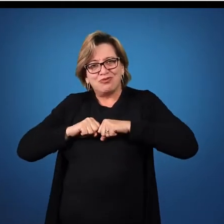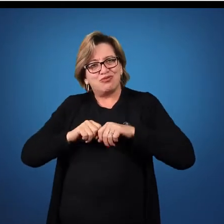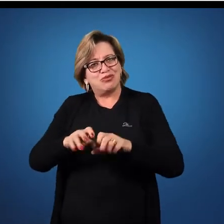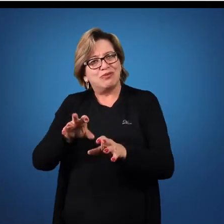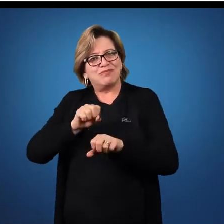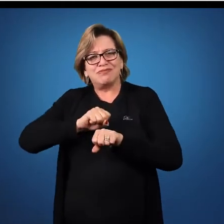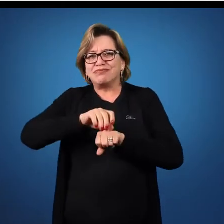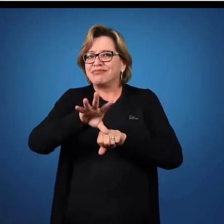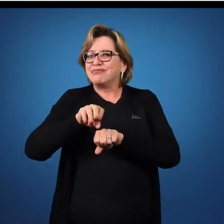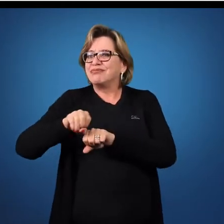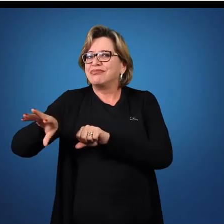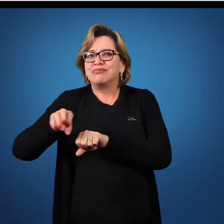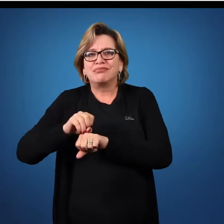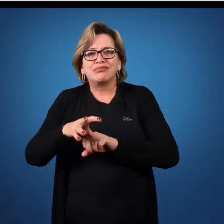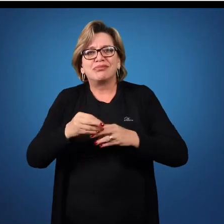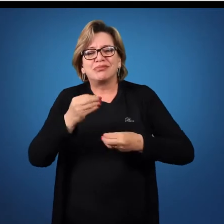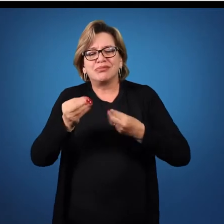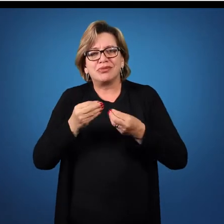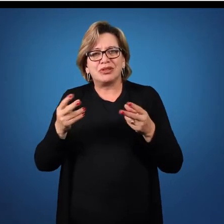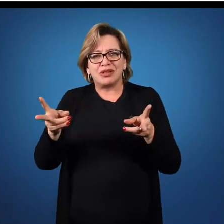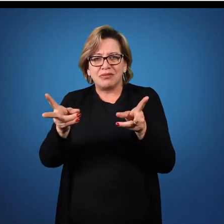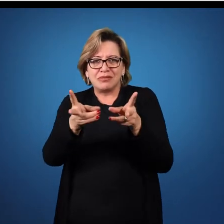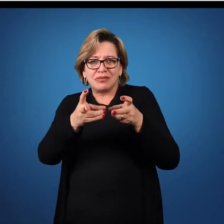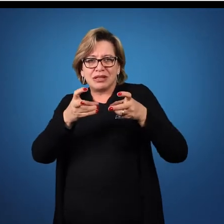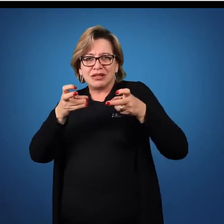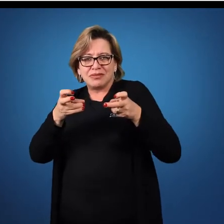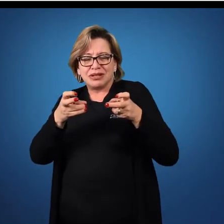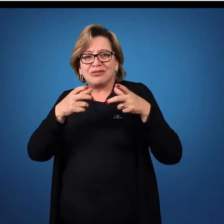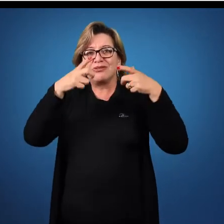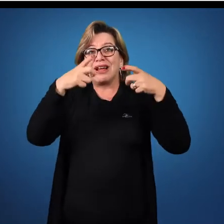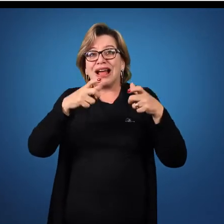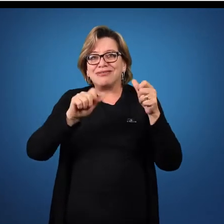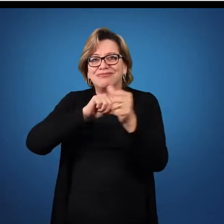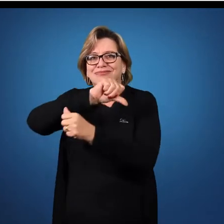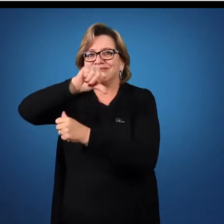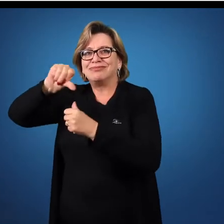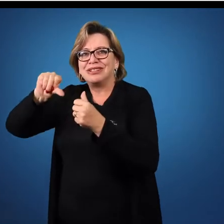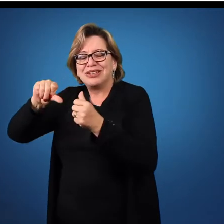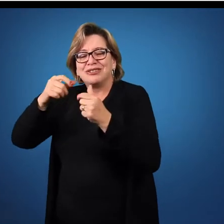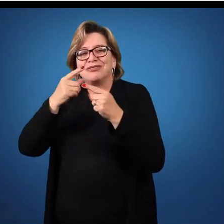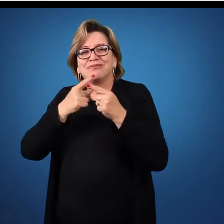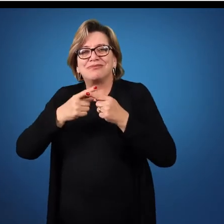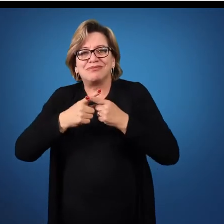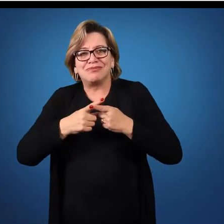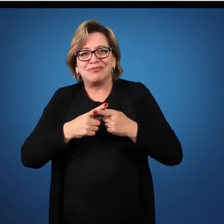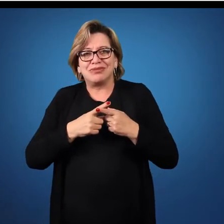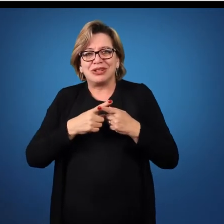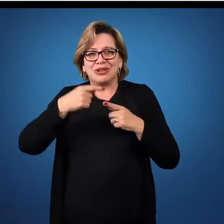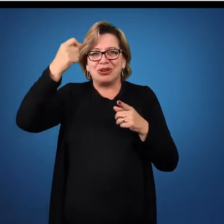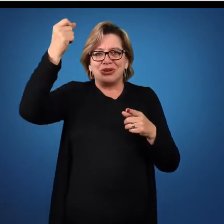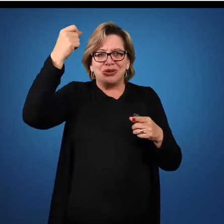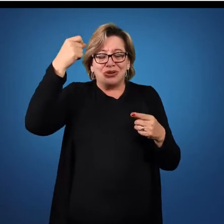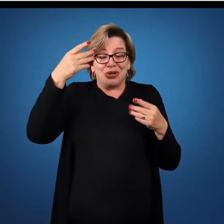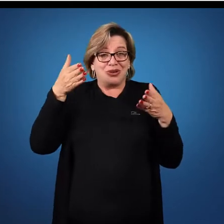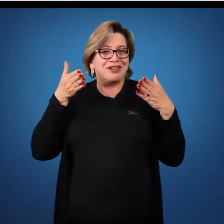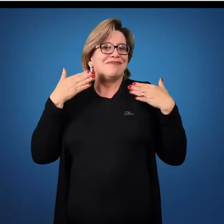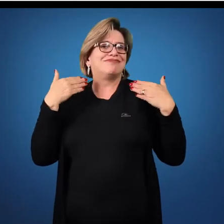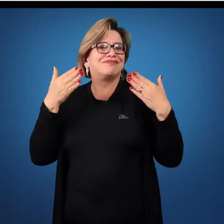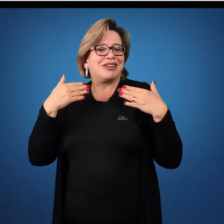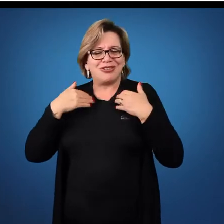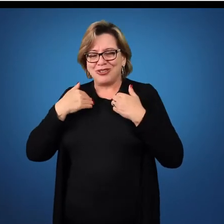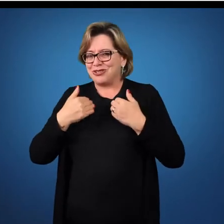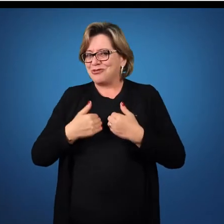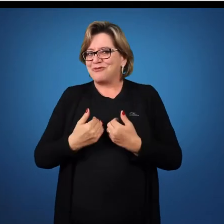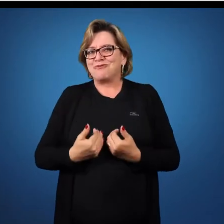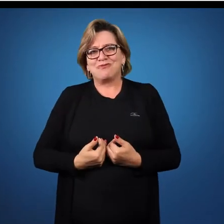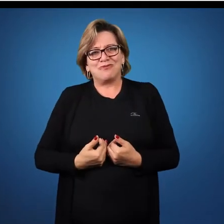Como vocês podem perceber, nós mudamos um pouquinho de espaço. Isso porque o sol estava aquecendo muito o meu